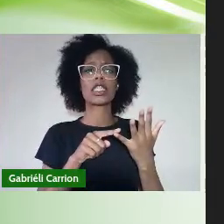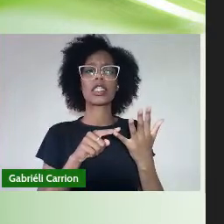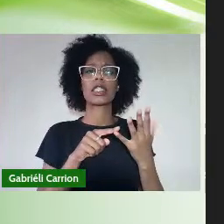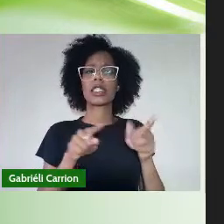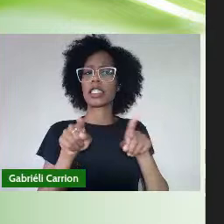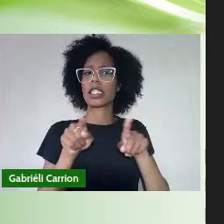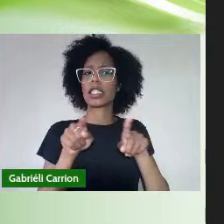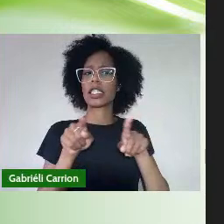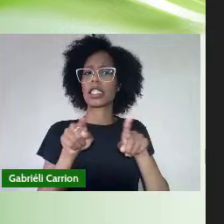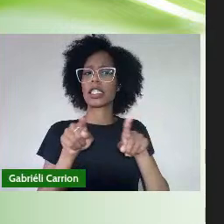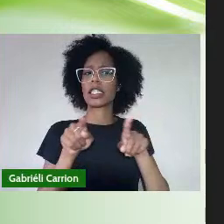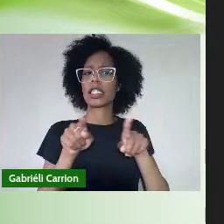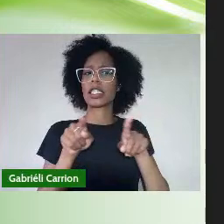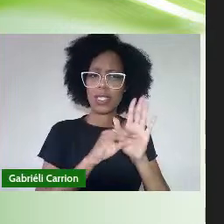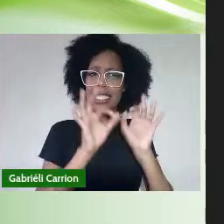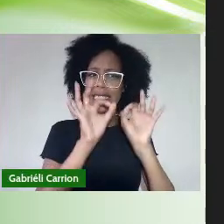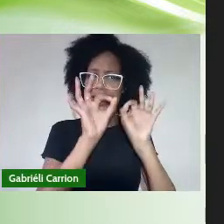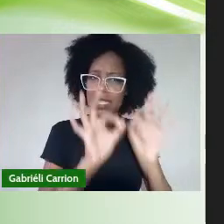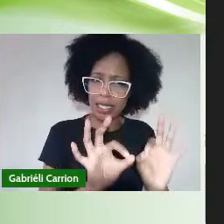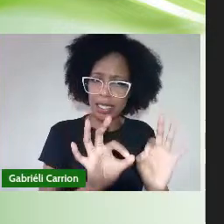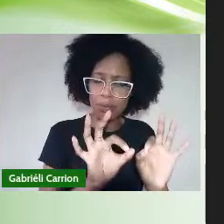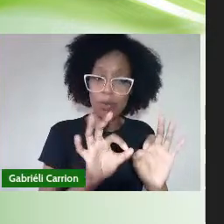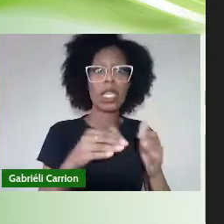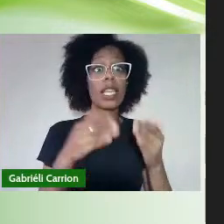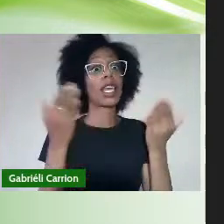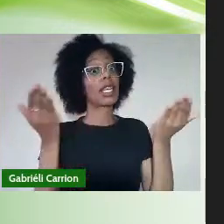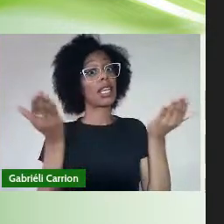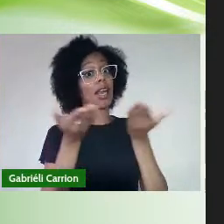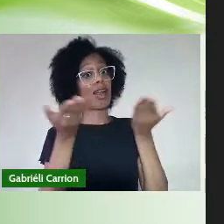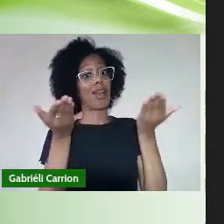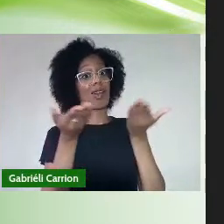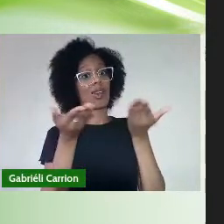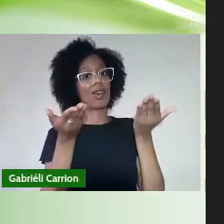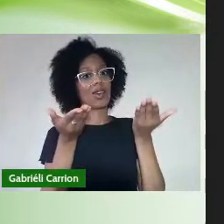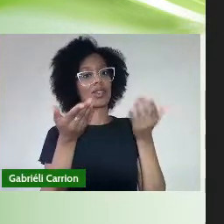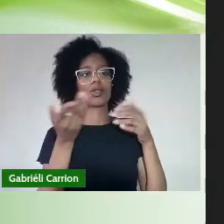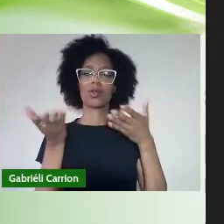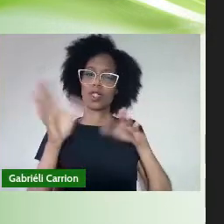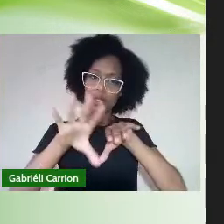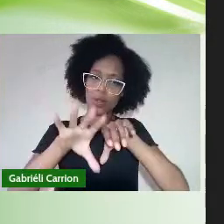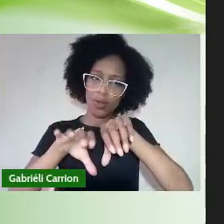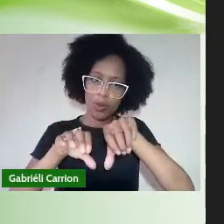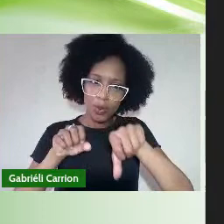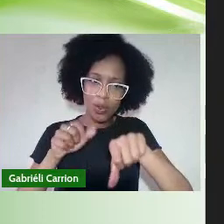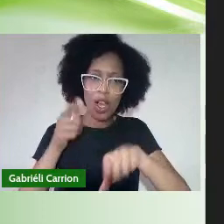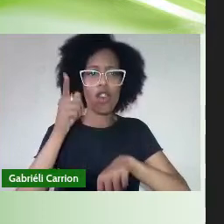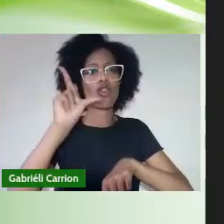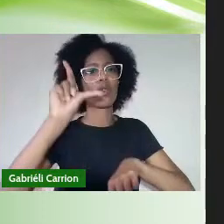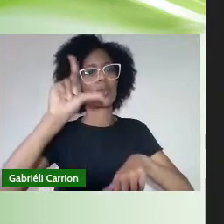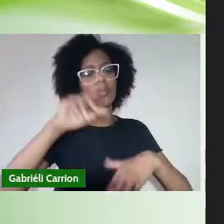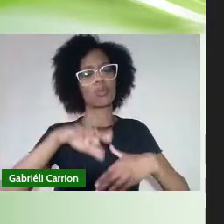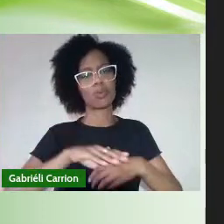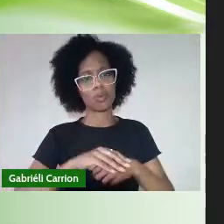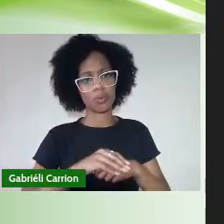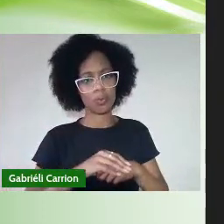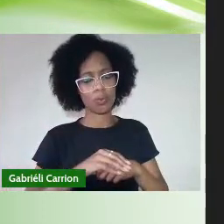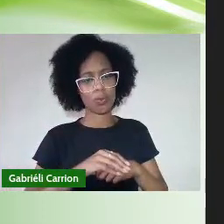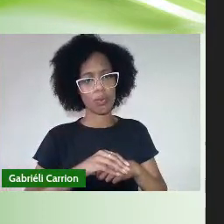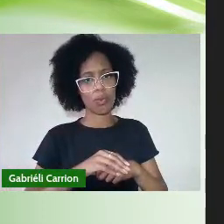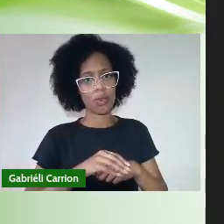Necessários Para que Possam Se articular De forma